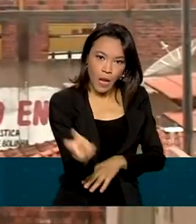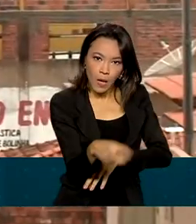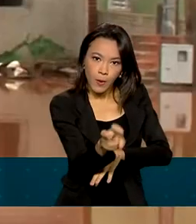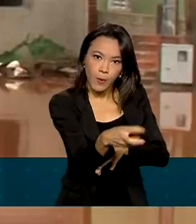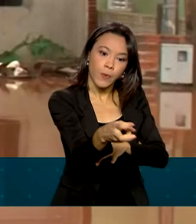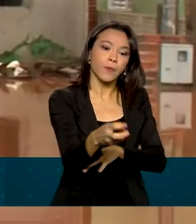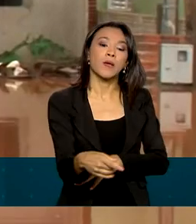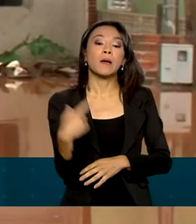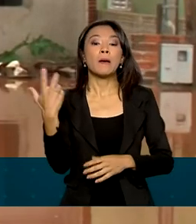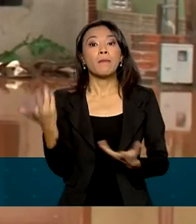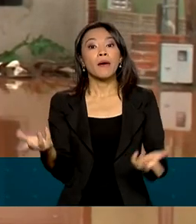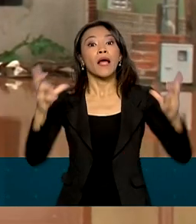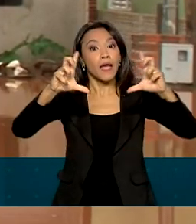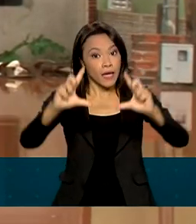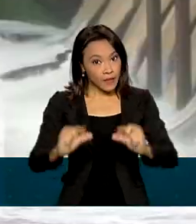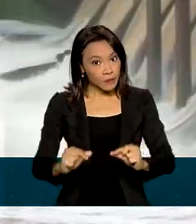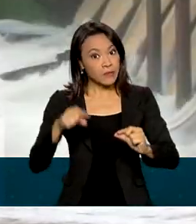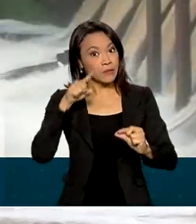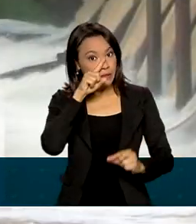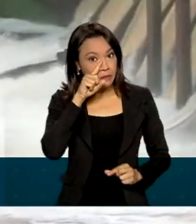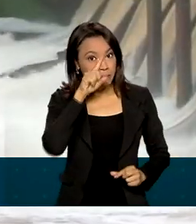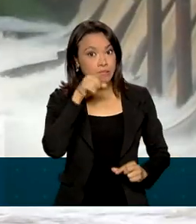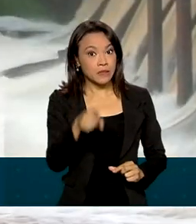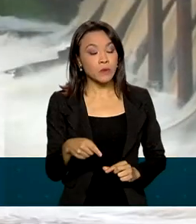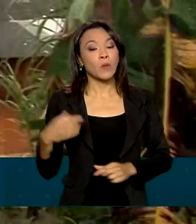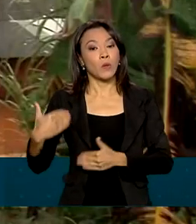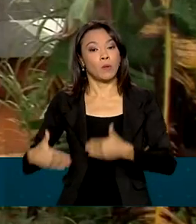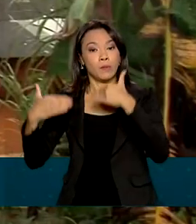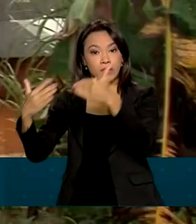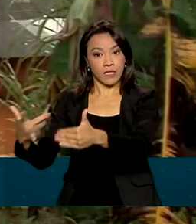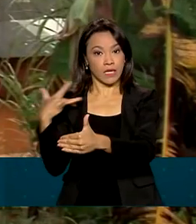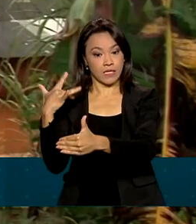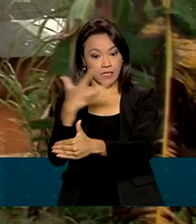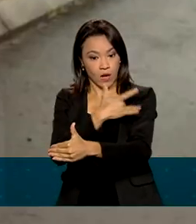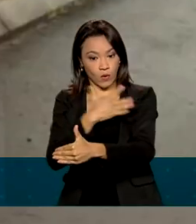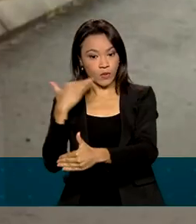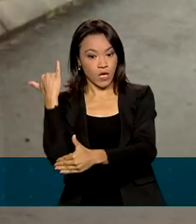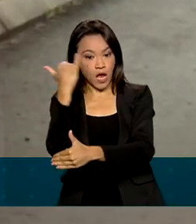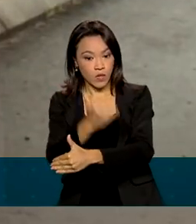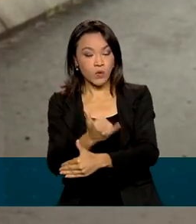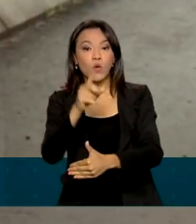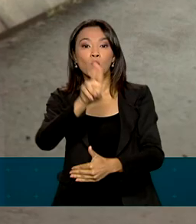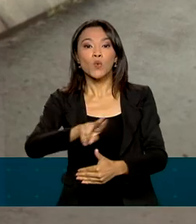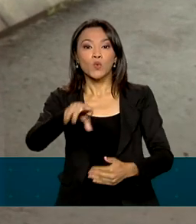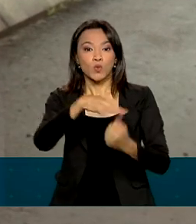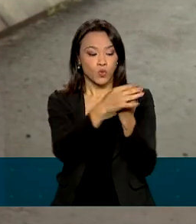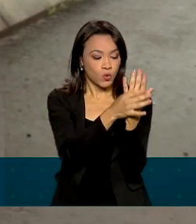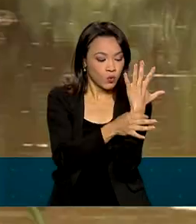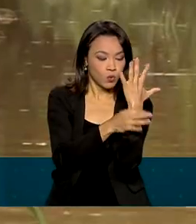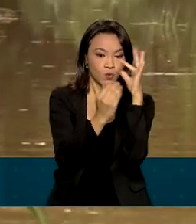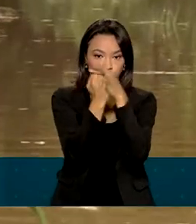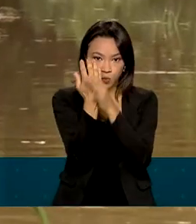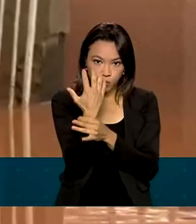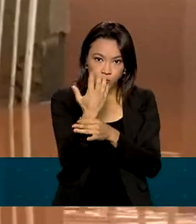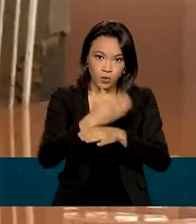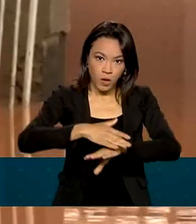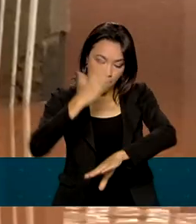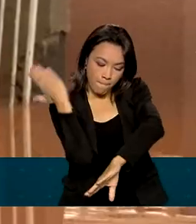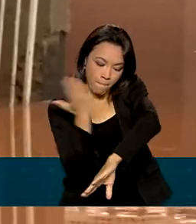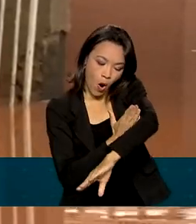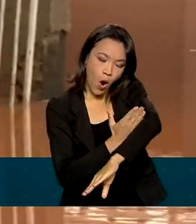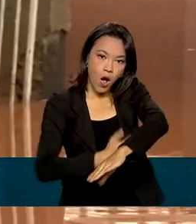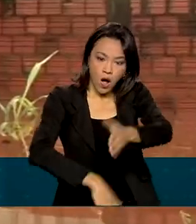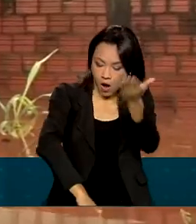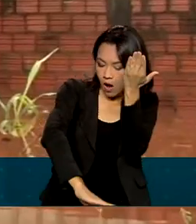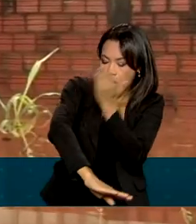reduzir as estatísticas, o Ministério da Saúde recomenda o uso de luvas de couro, botas de cano alto e